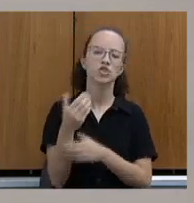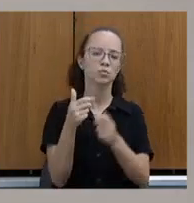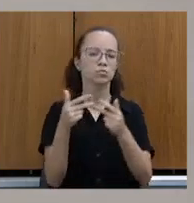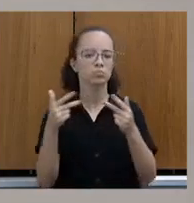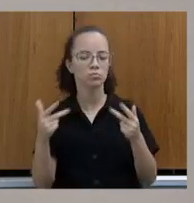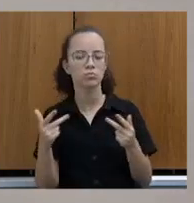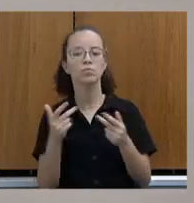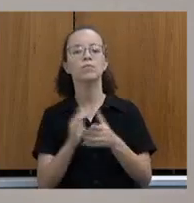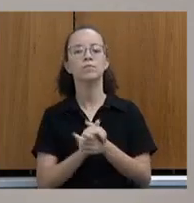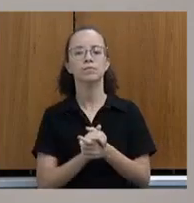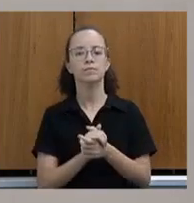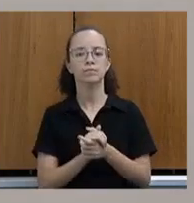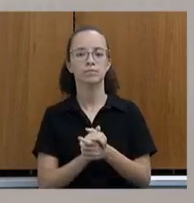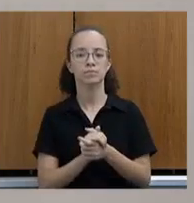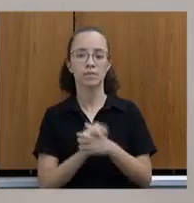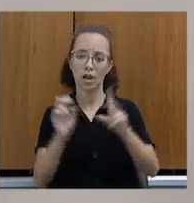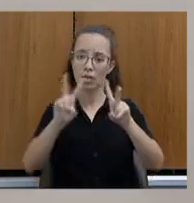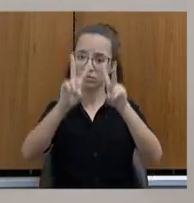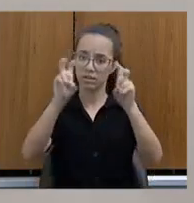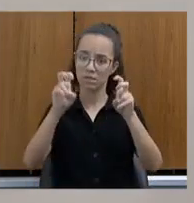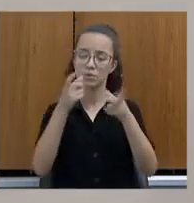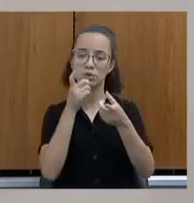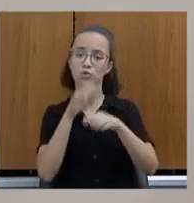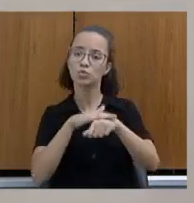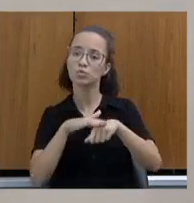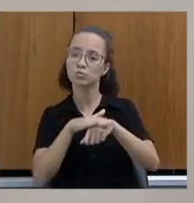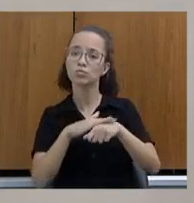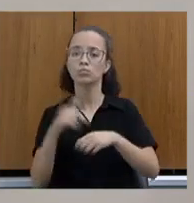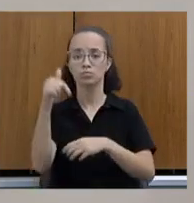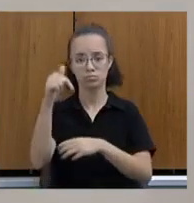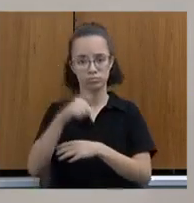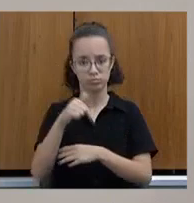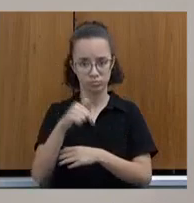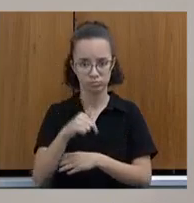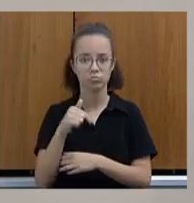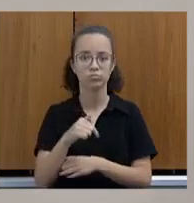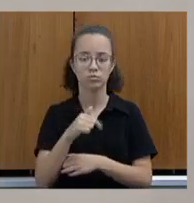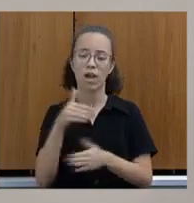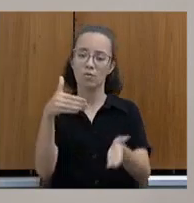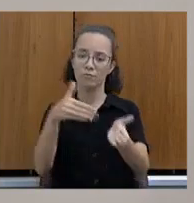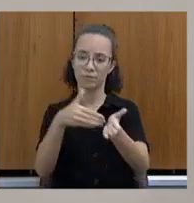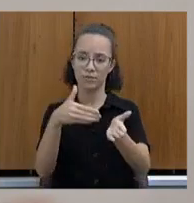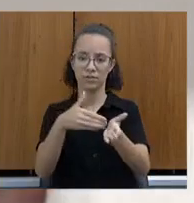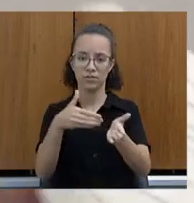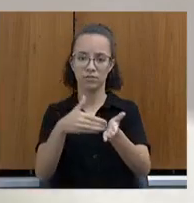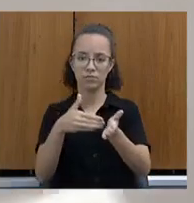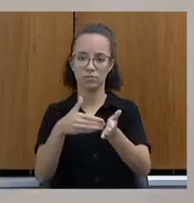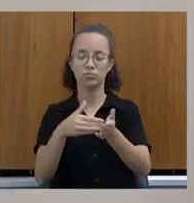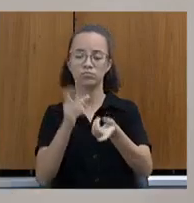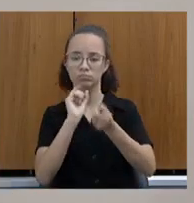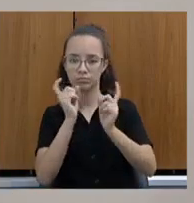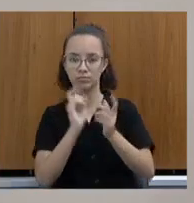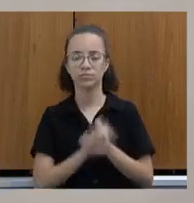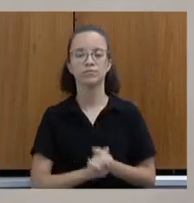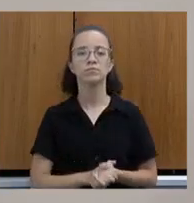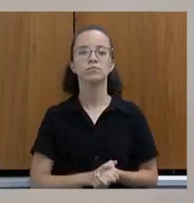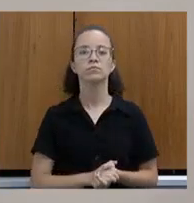referentes ao tema abordado que serão deliberados ao final desta reunião.